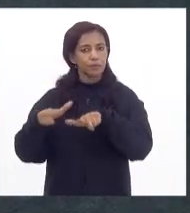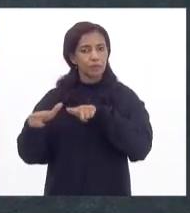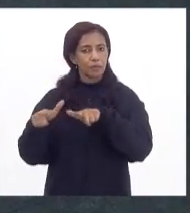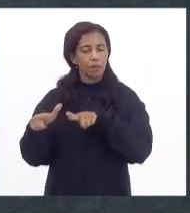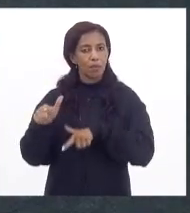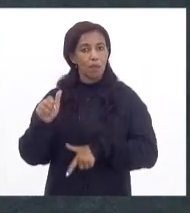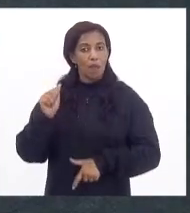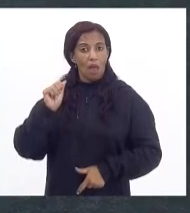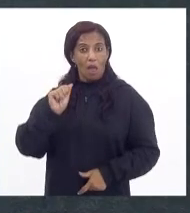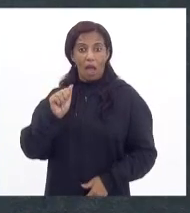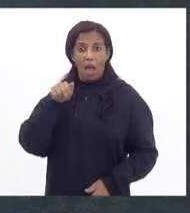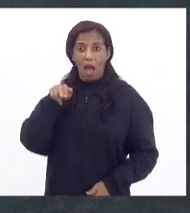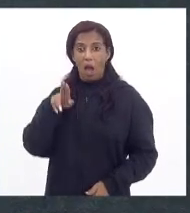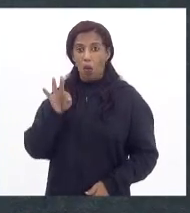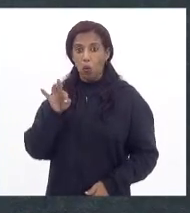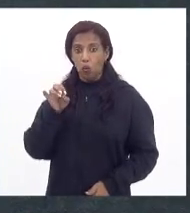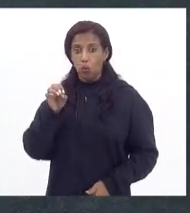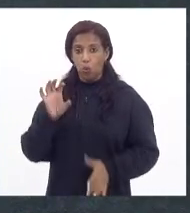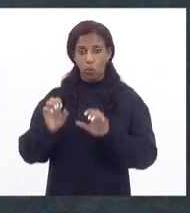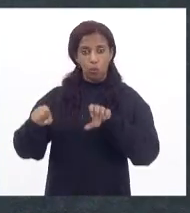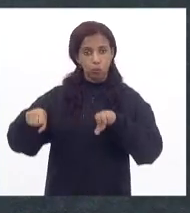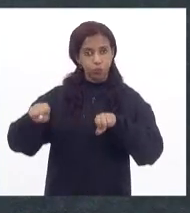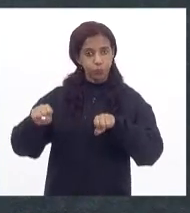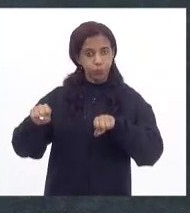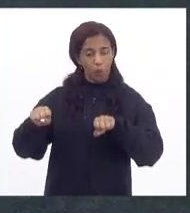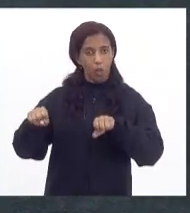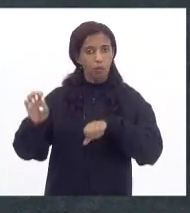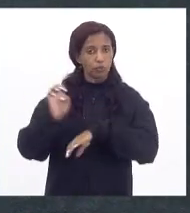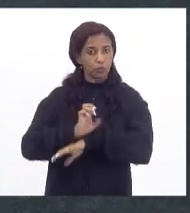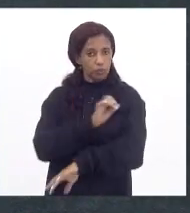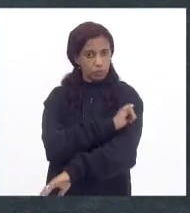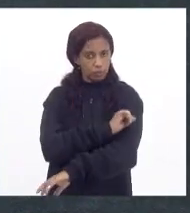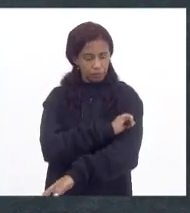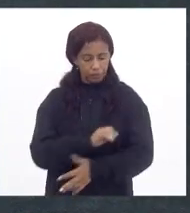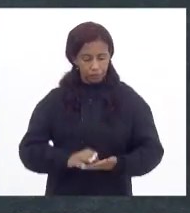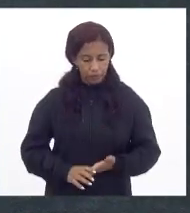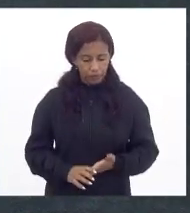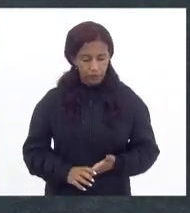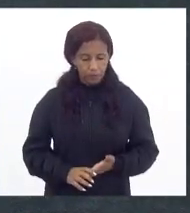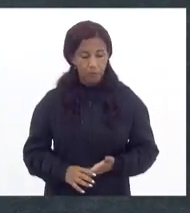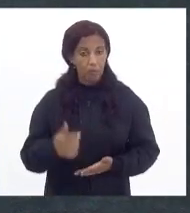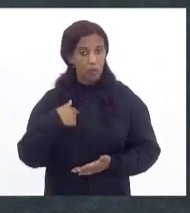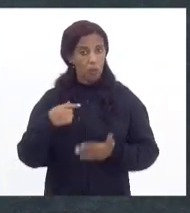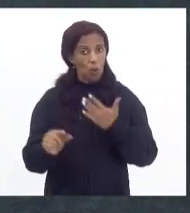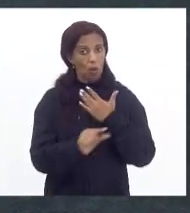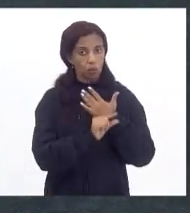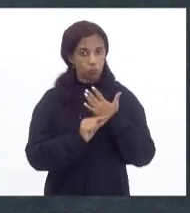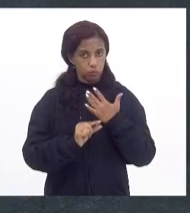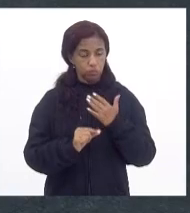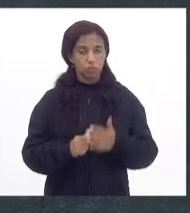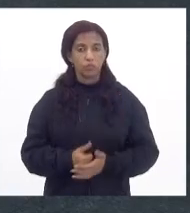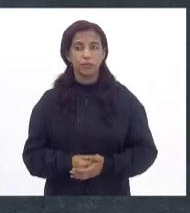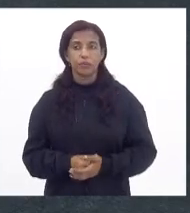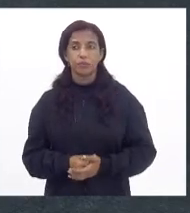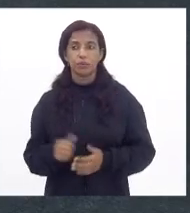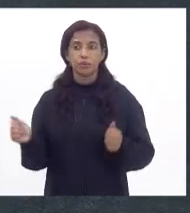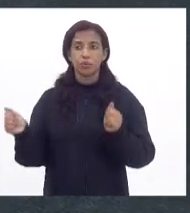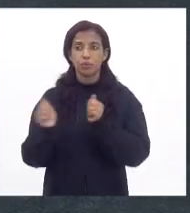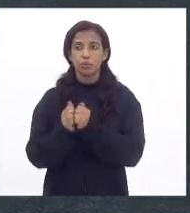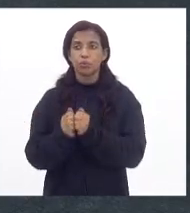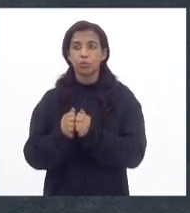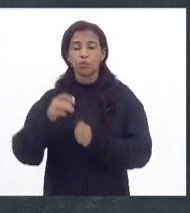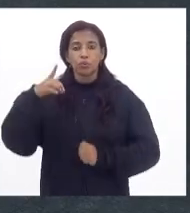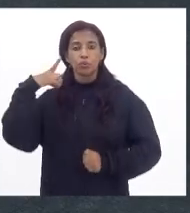autônomo motorizado no âmbito do Estado do Rio de Janeiro, que sou autor junto com a